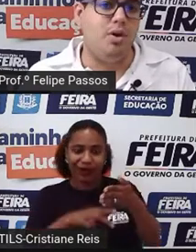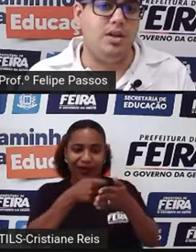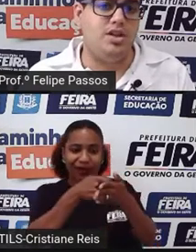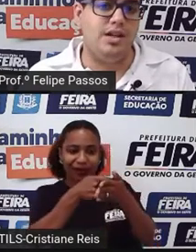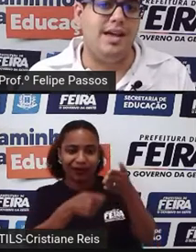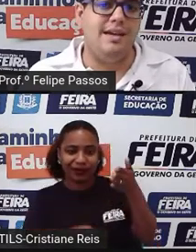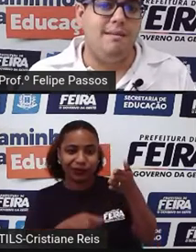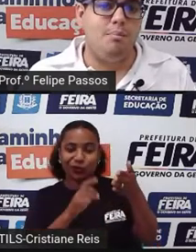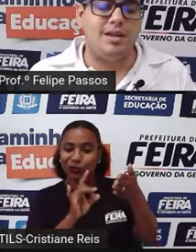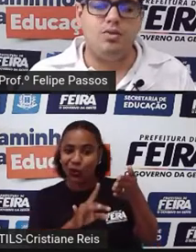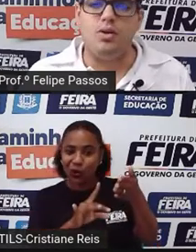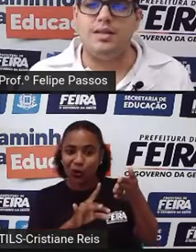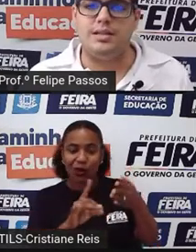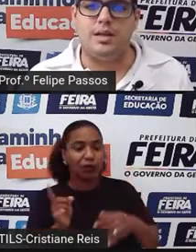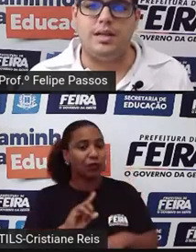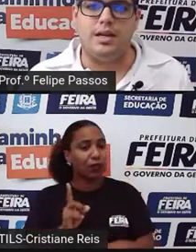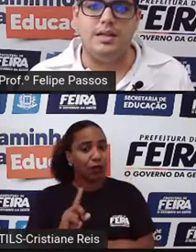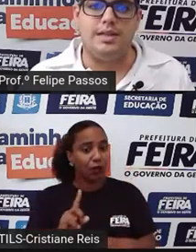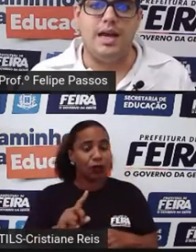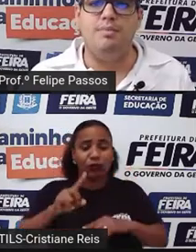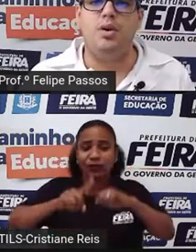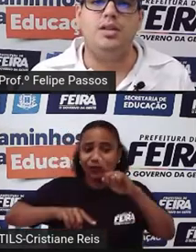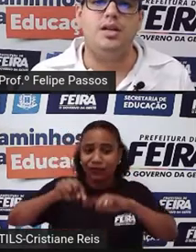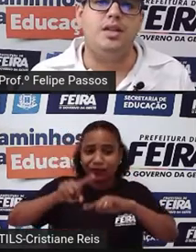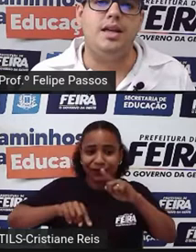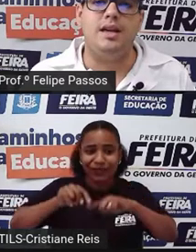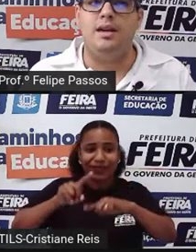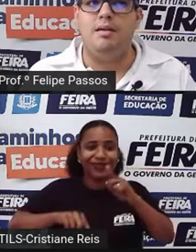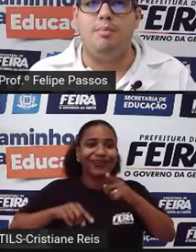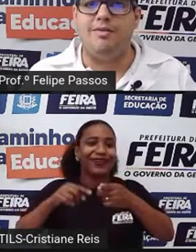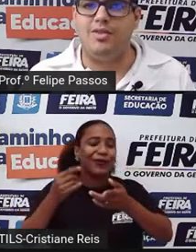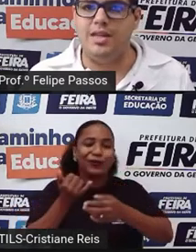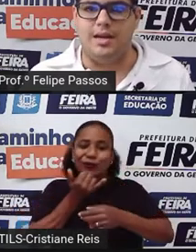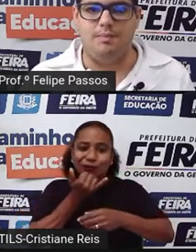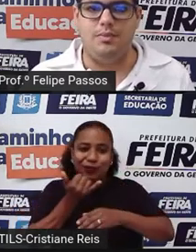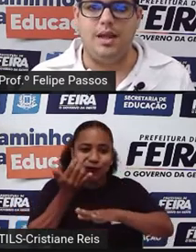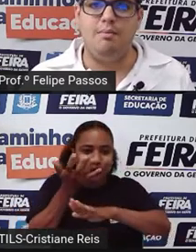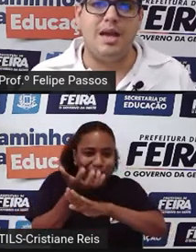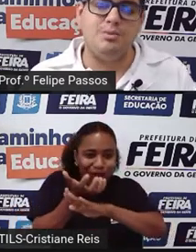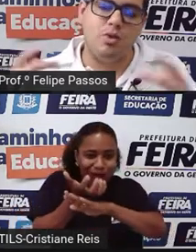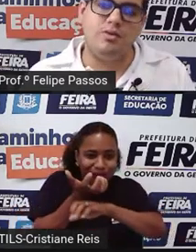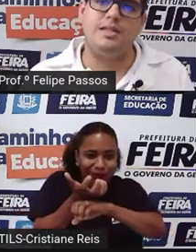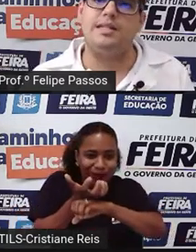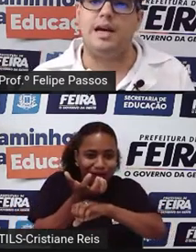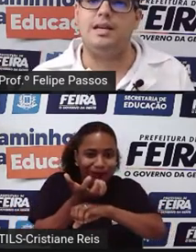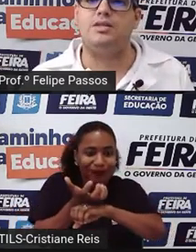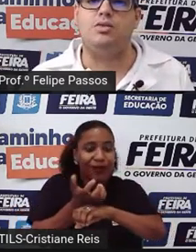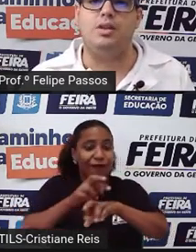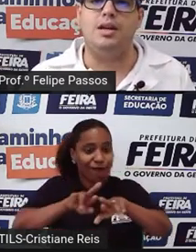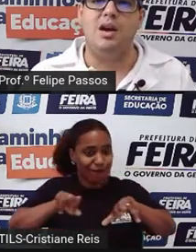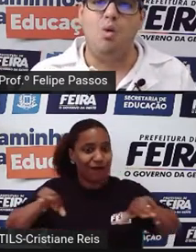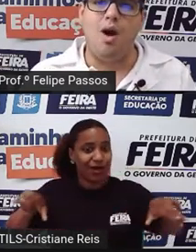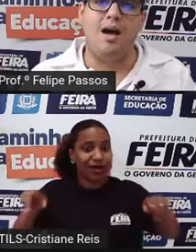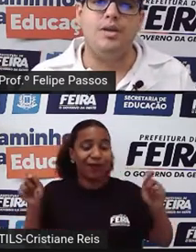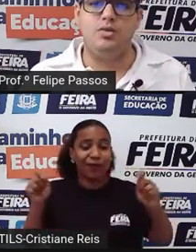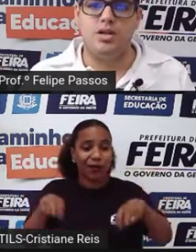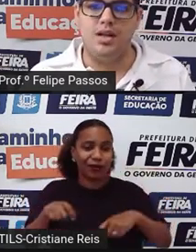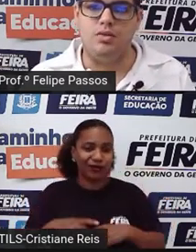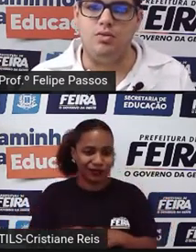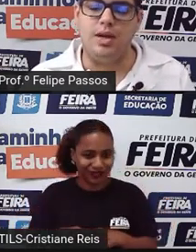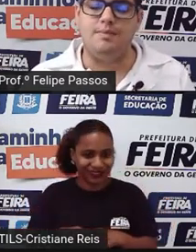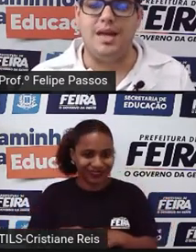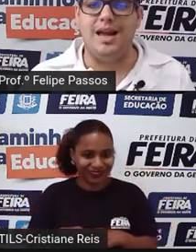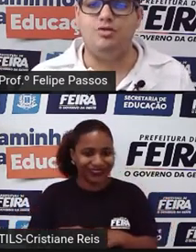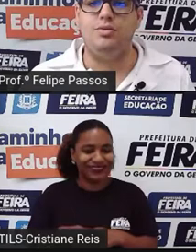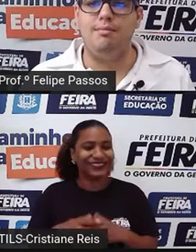É importante ler para todas as matérias, é importante ler para a vida, né? Mesmo quando você sai da escola, o hábito de